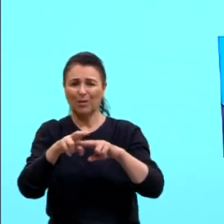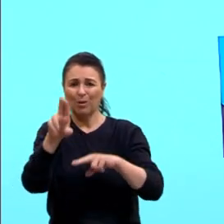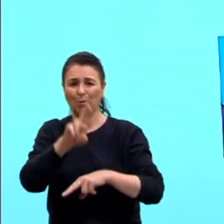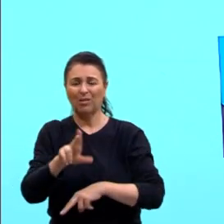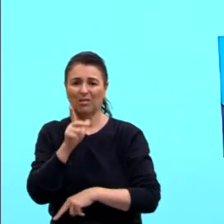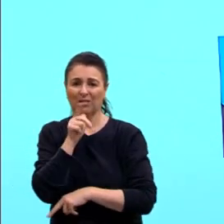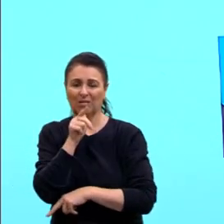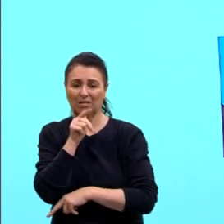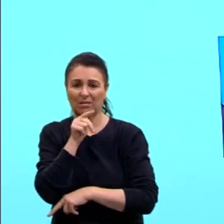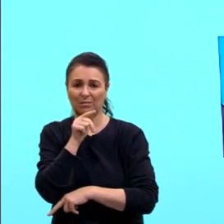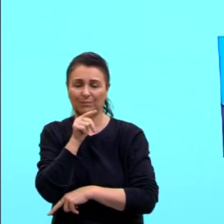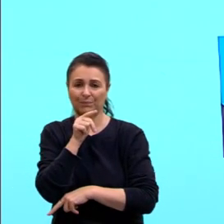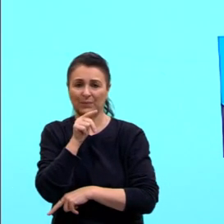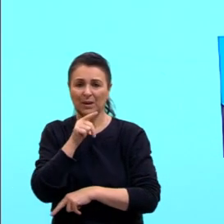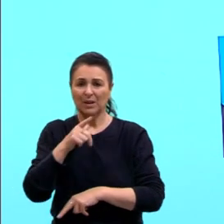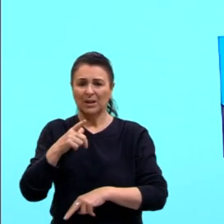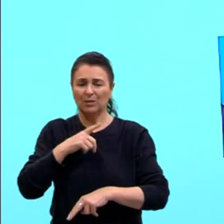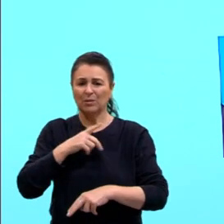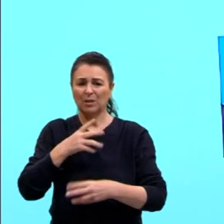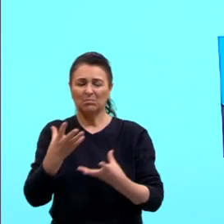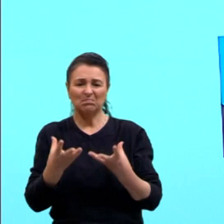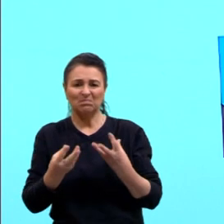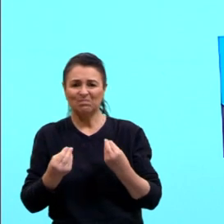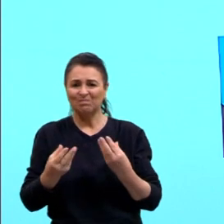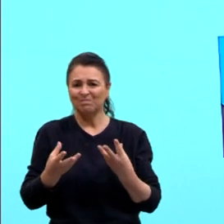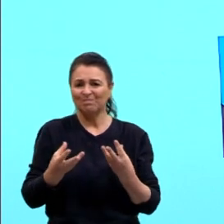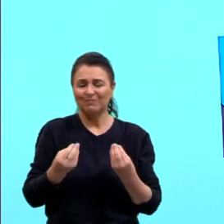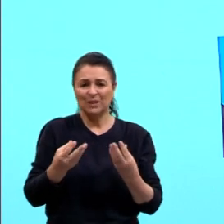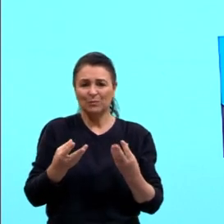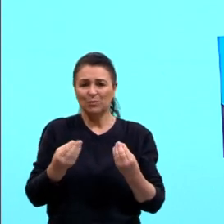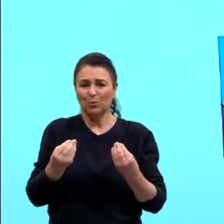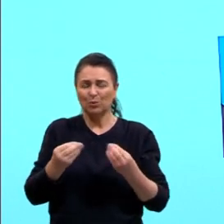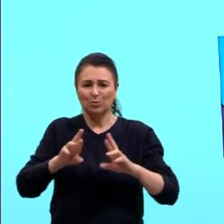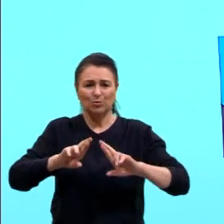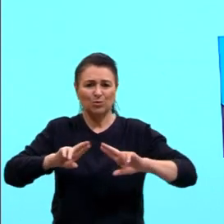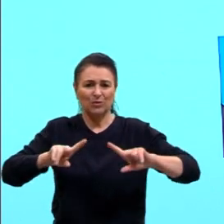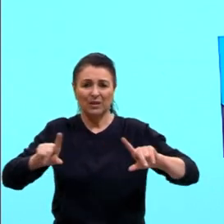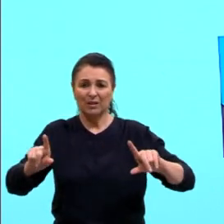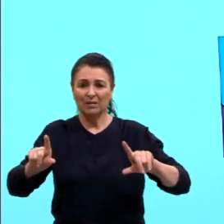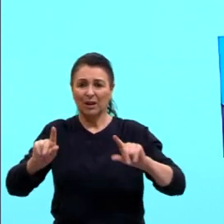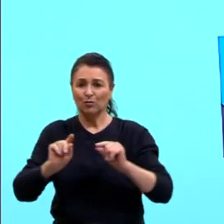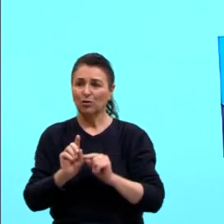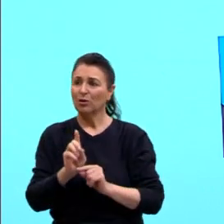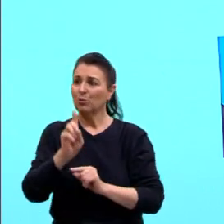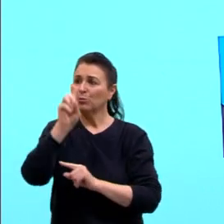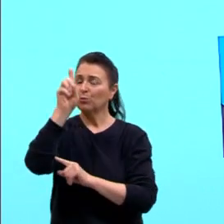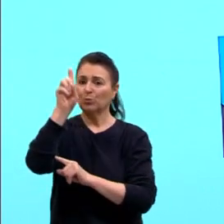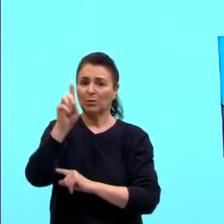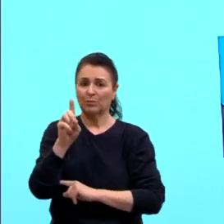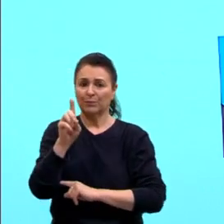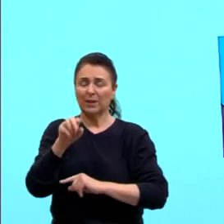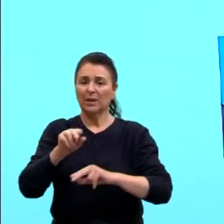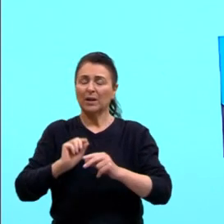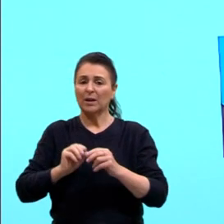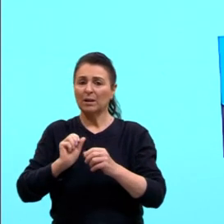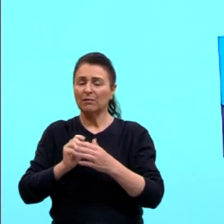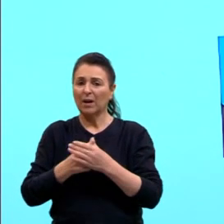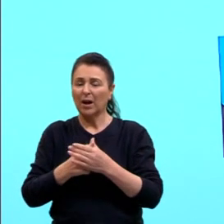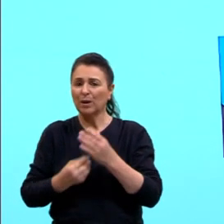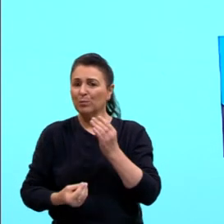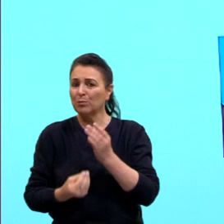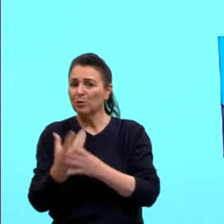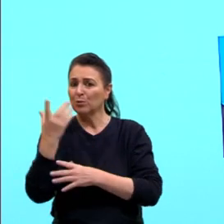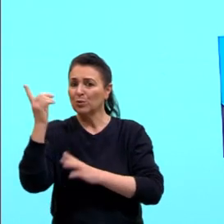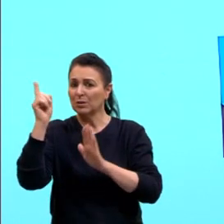gradiente aí de diferença de altura, então, ele vai produzir essa um pouco menos.